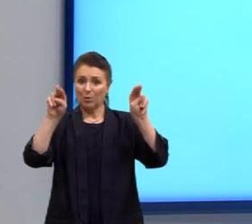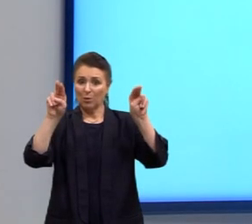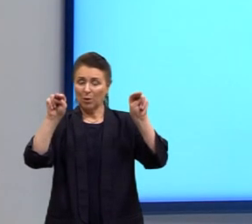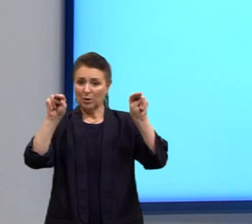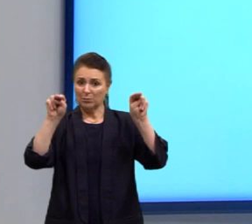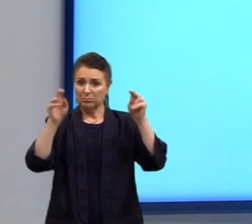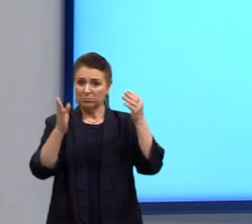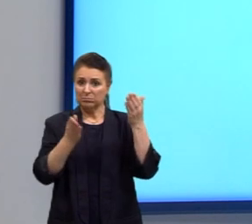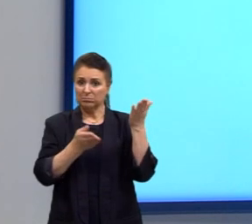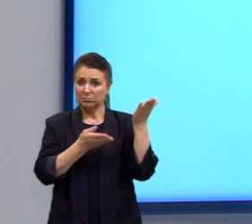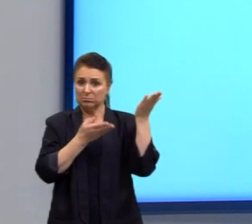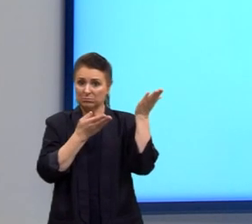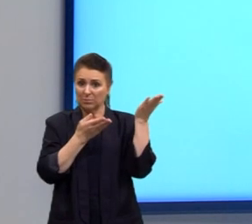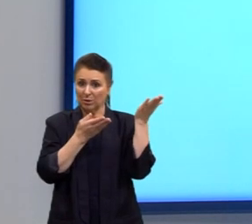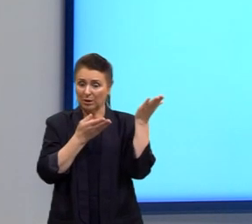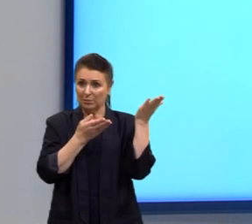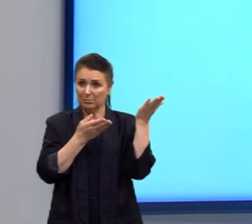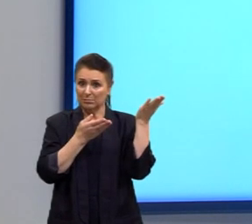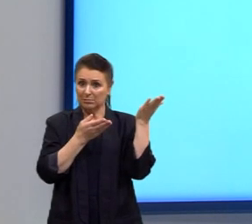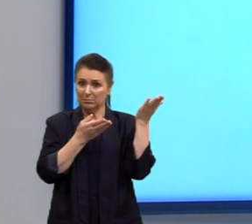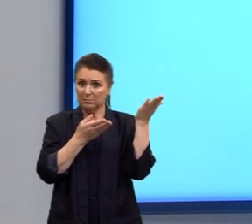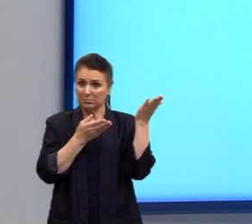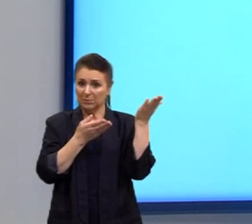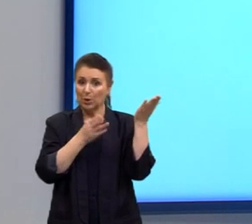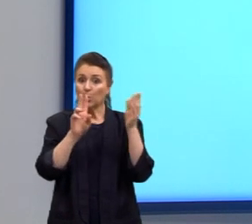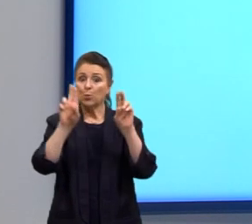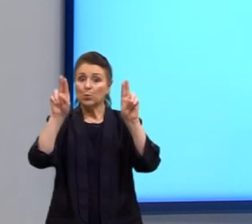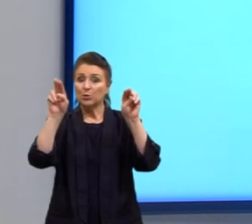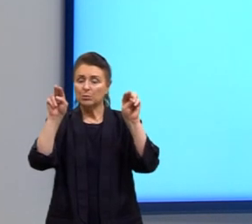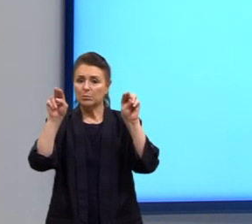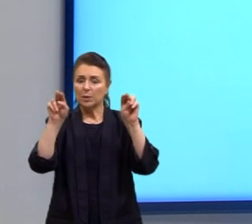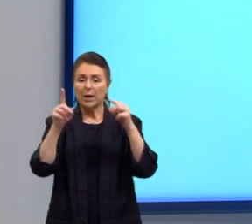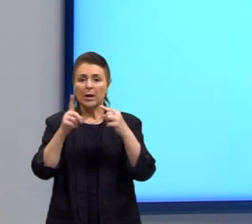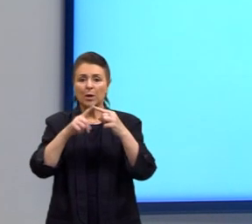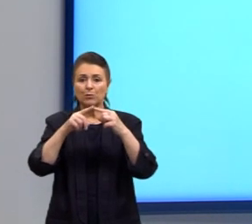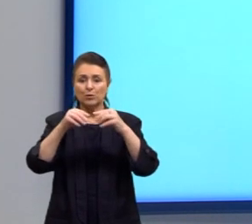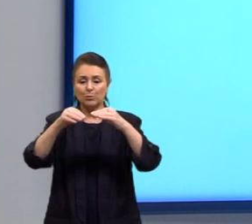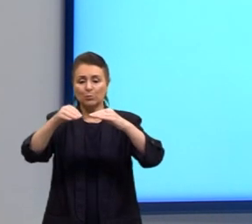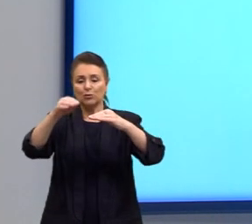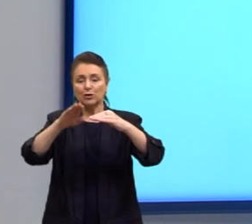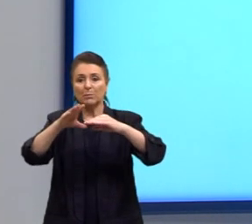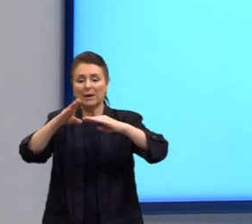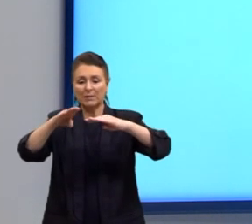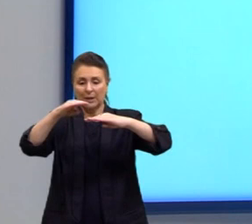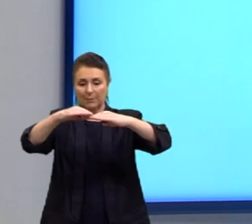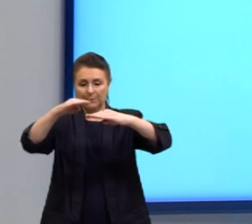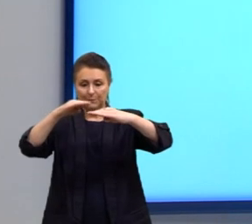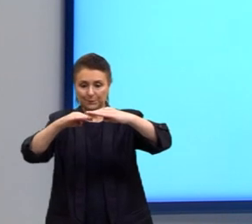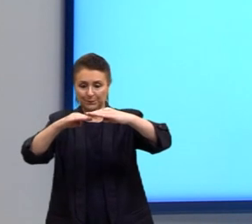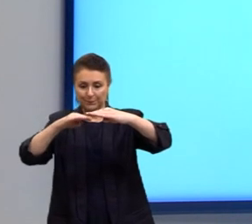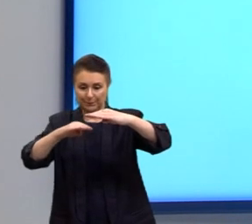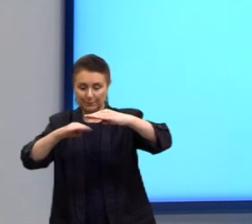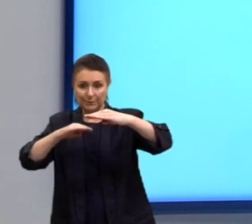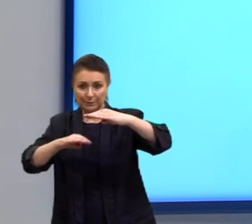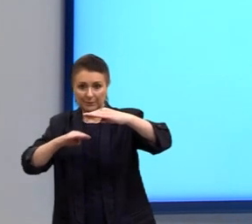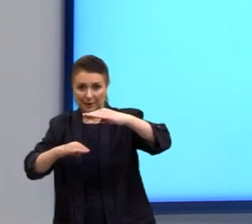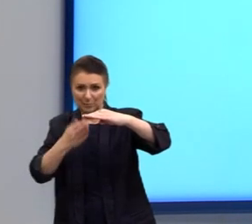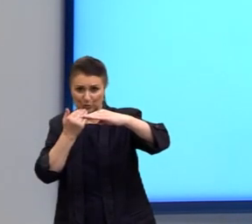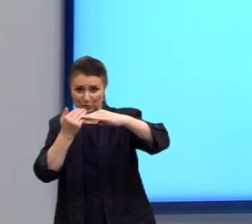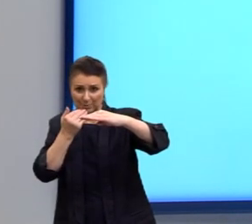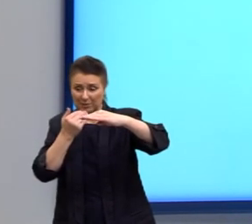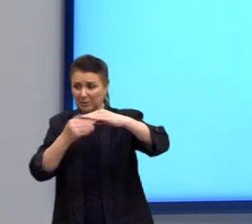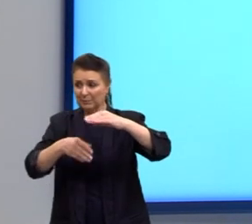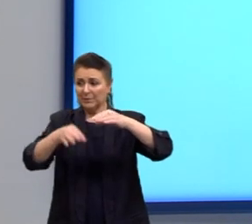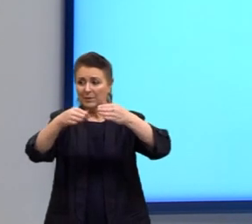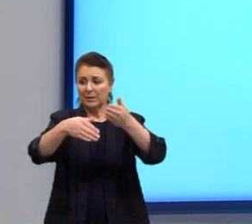chambandongo, chambandongo. É um tipo, gente, de lasanha que é feita com tortilhas. A tortilha é aquela massa